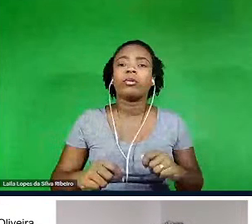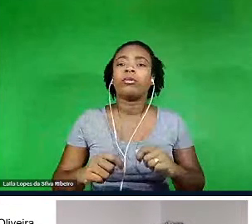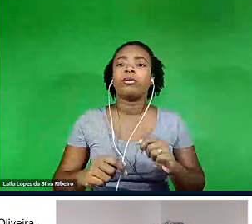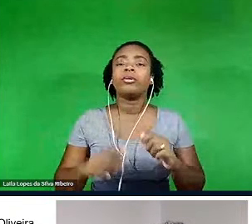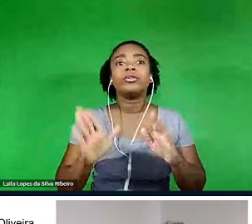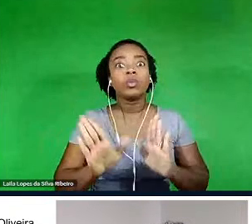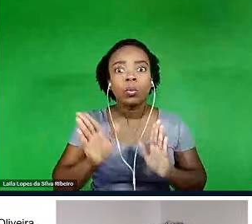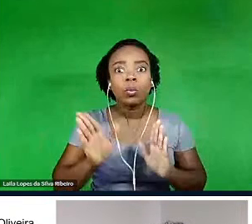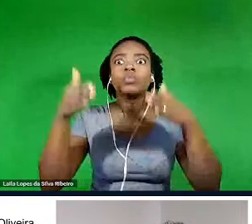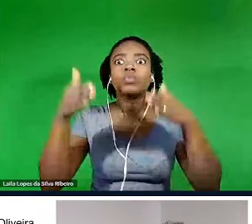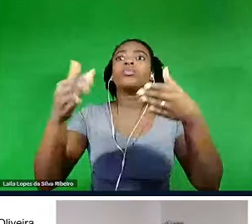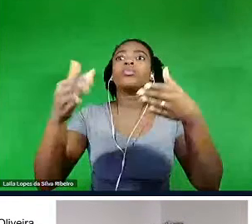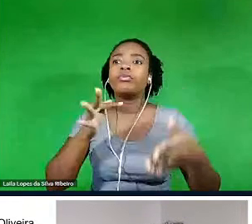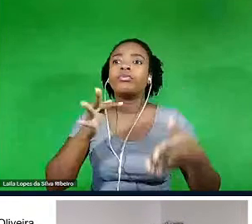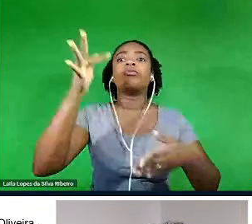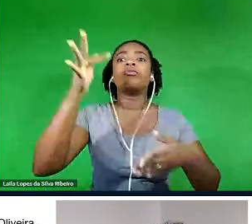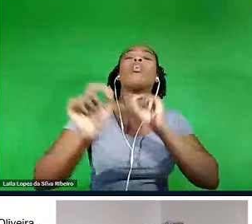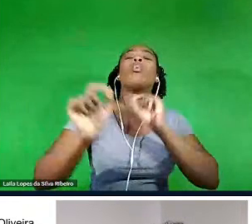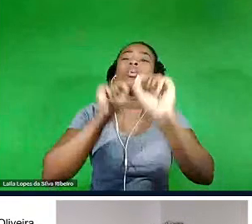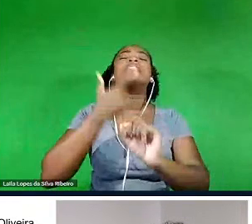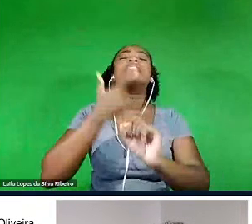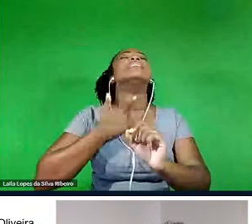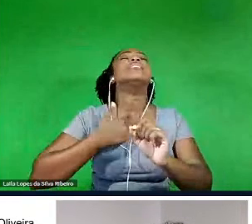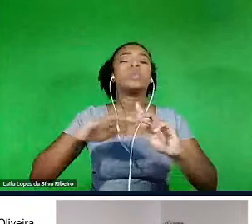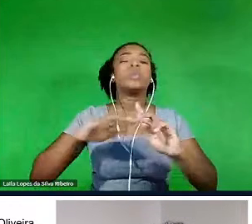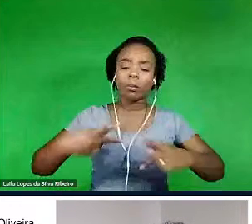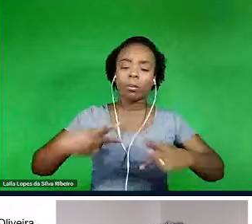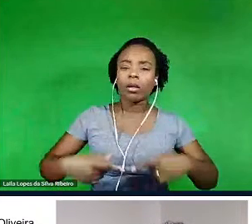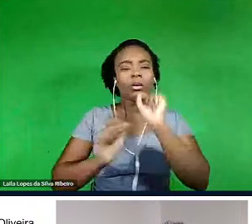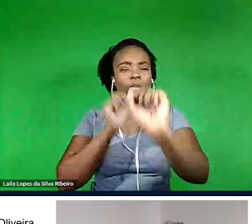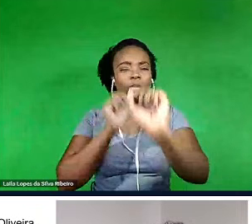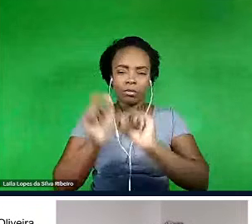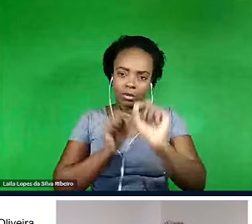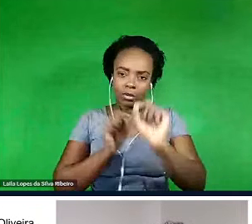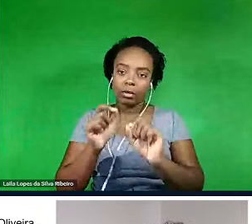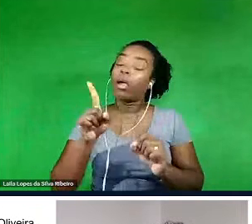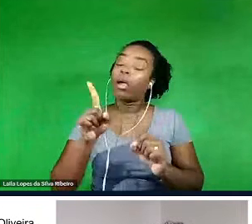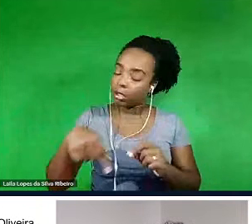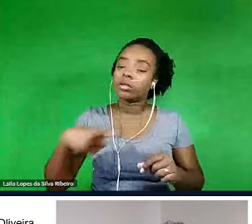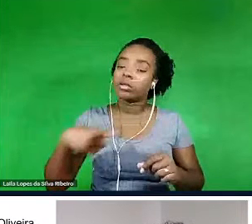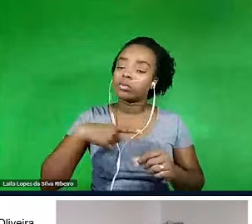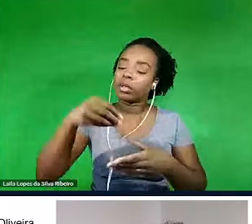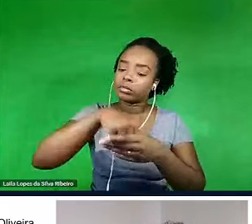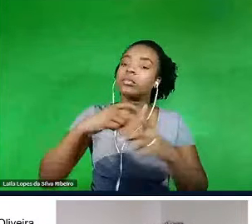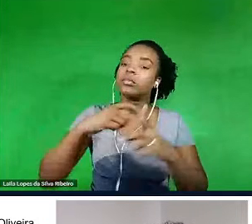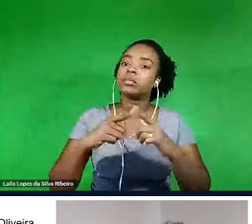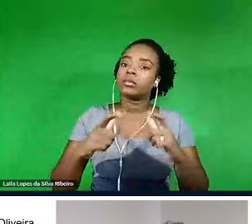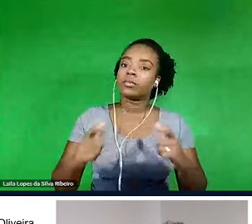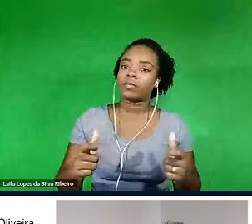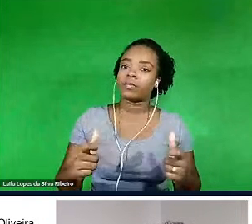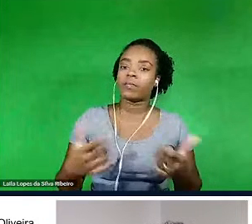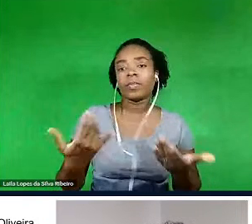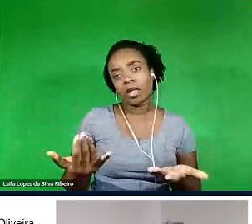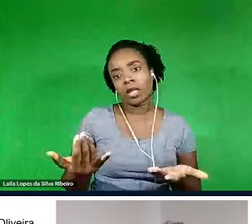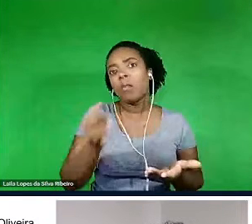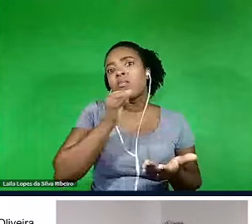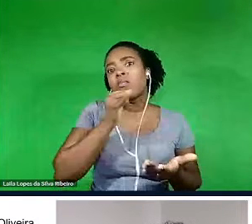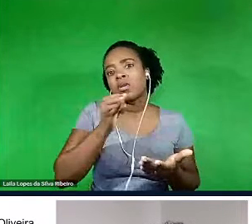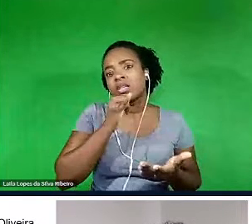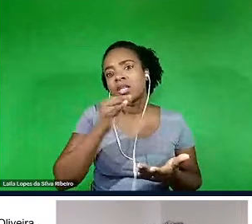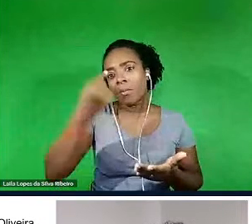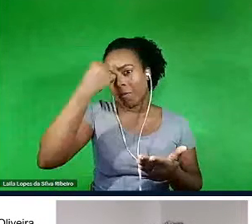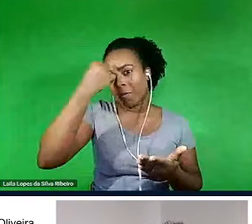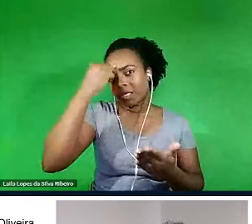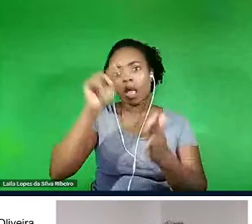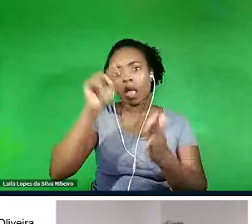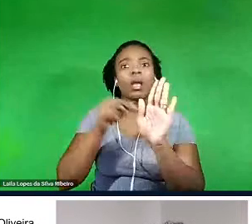onde chegar esses desejos humanos, né, então, se a gente parar para pensar, a gente não precisa nem pensar na metáfora exterminador